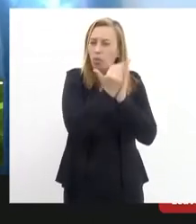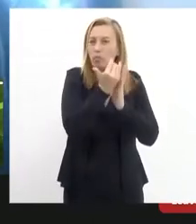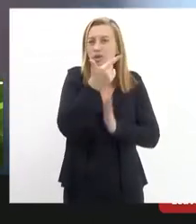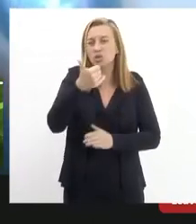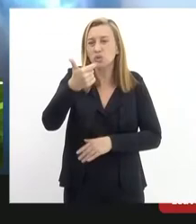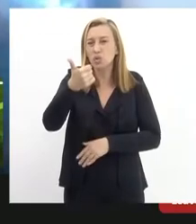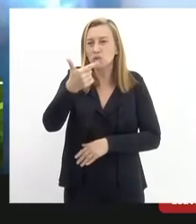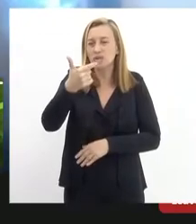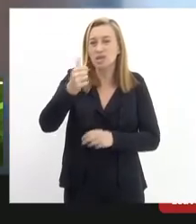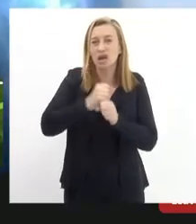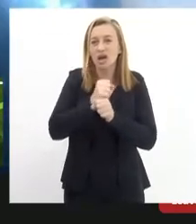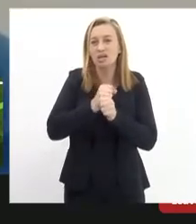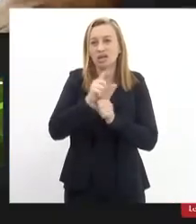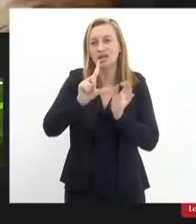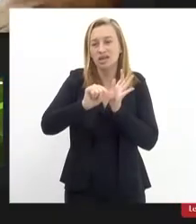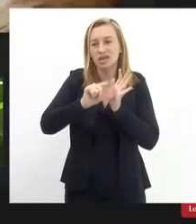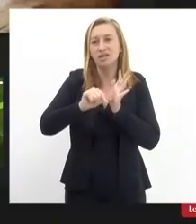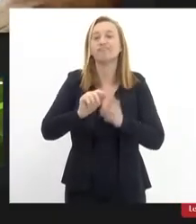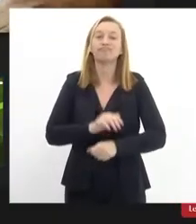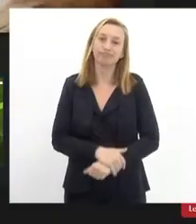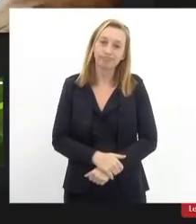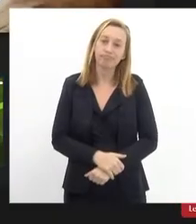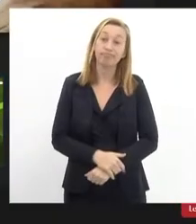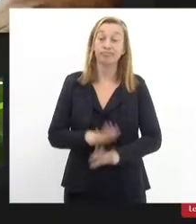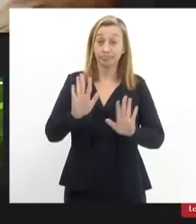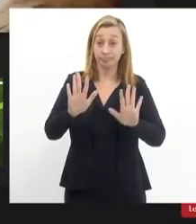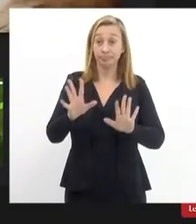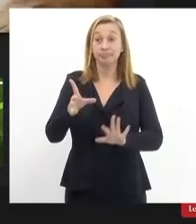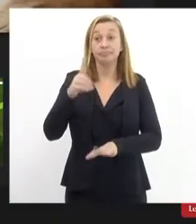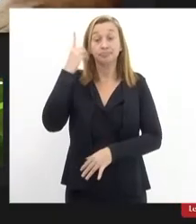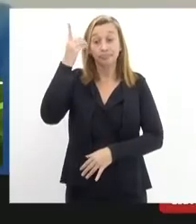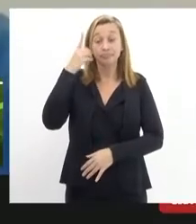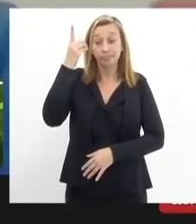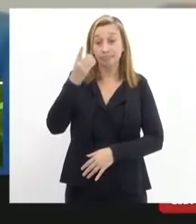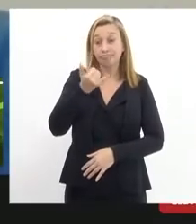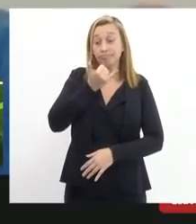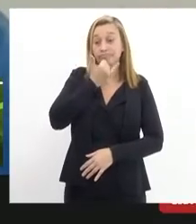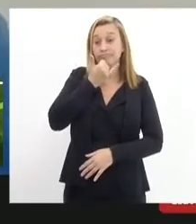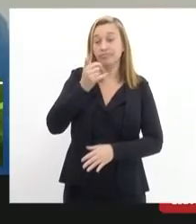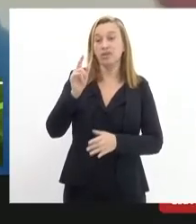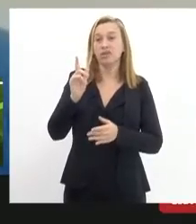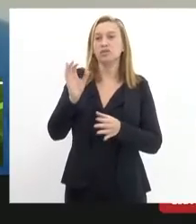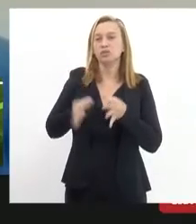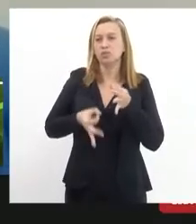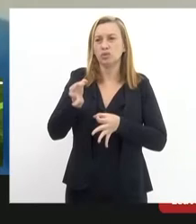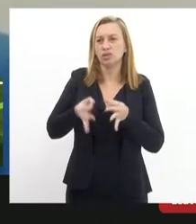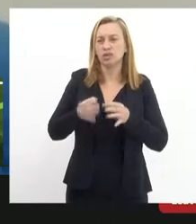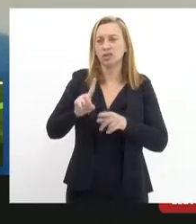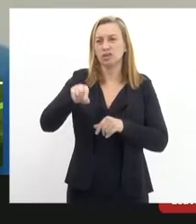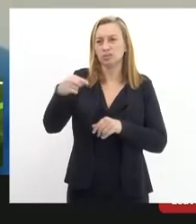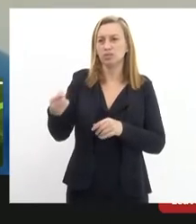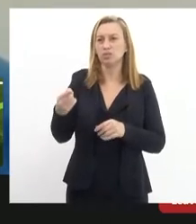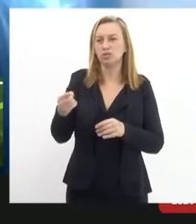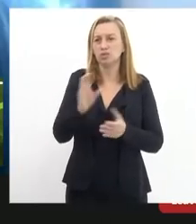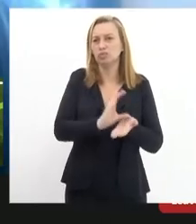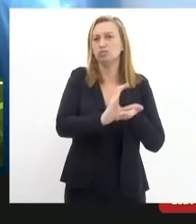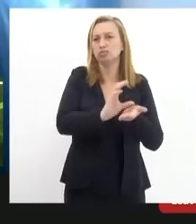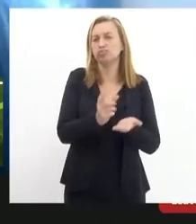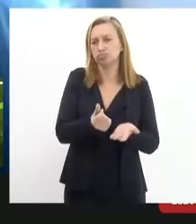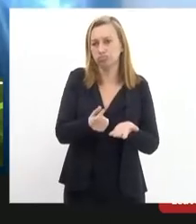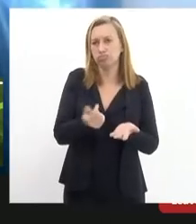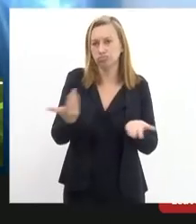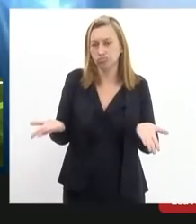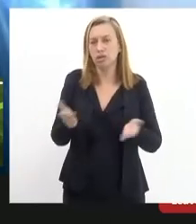anos atrasado é ressaltando que na verdade deputado desculpa ela só transitou em julgado um pouco depois porque ela foi objeto de recurso e o tribunal